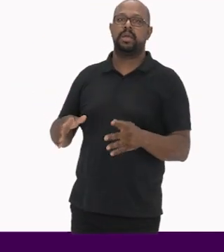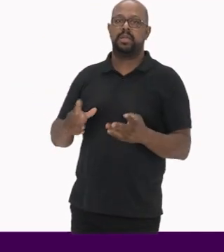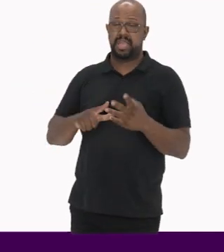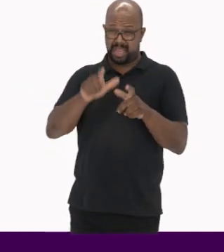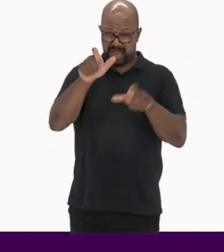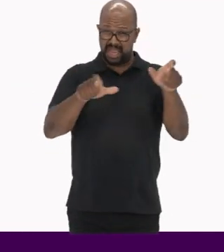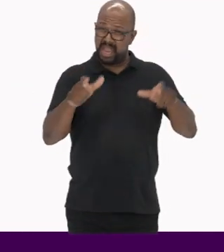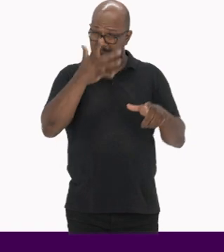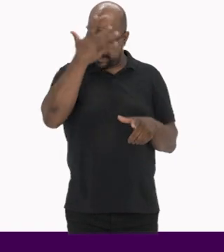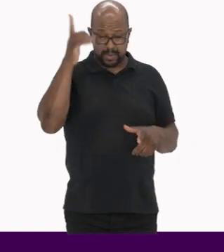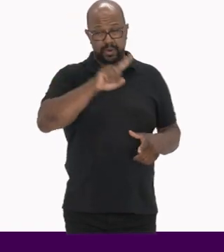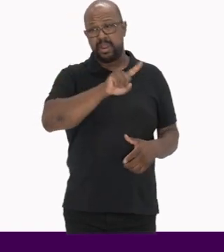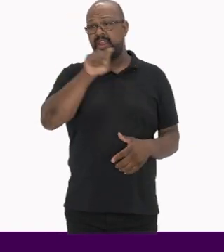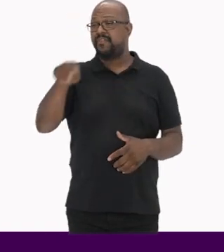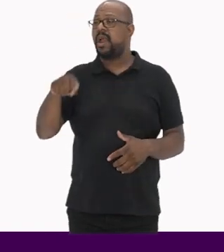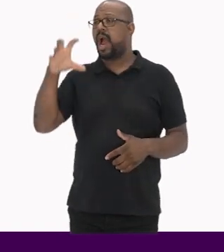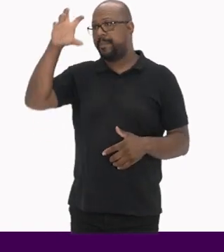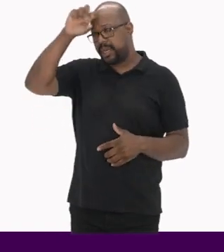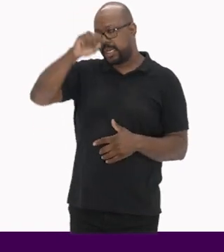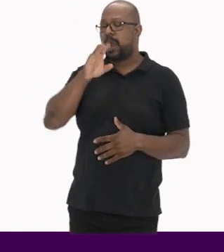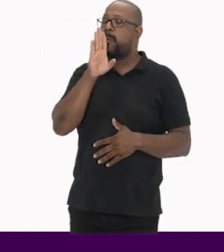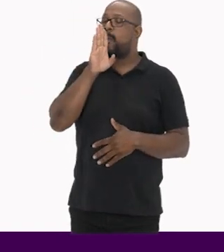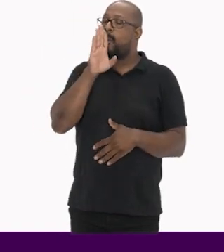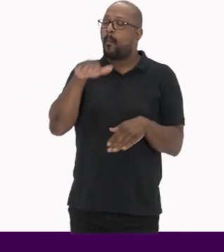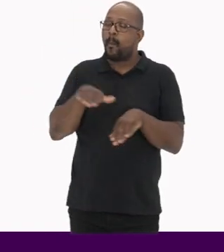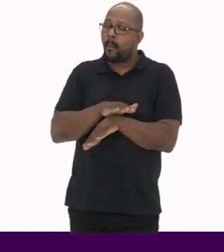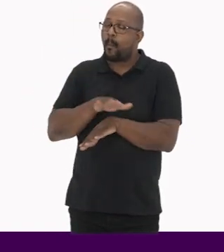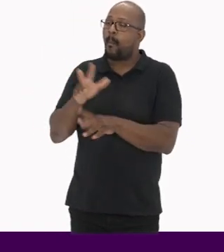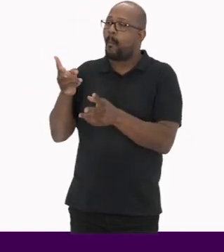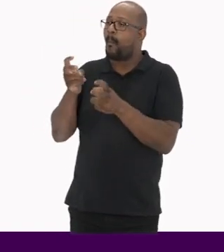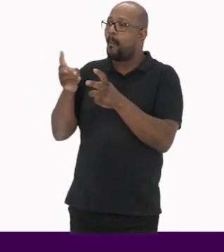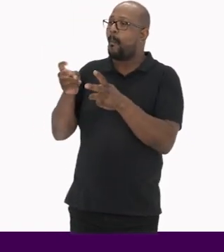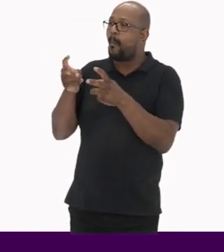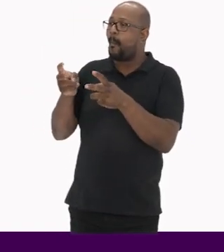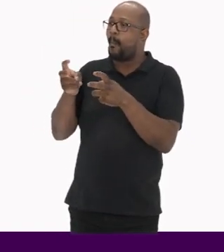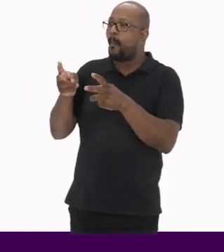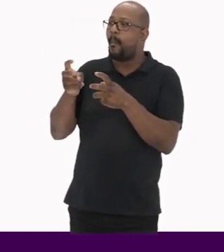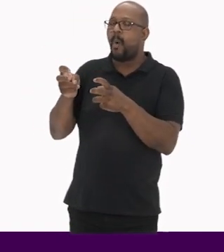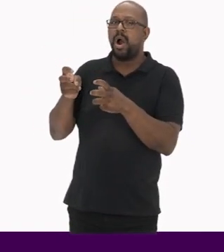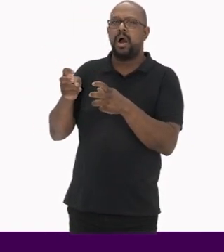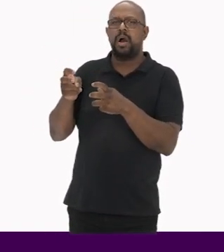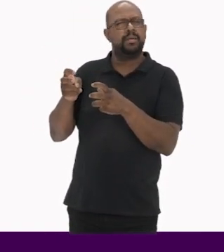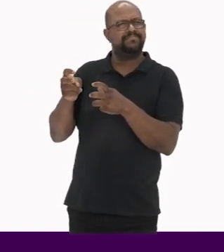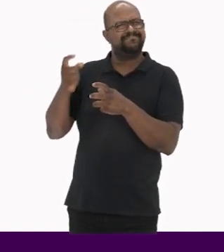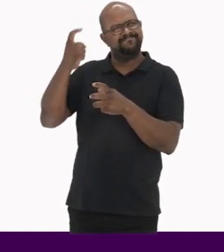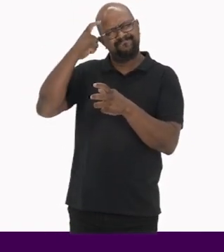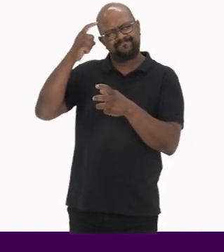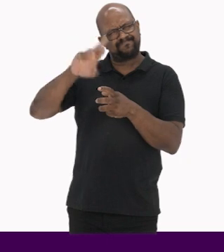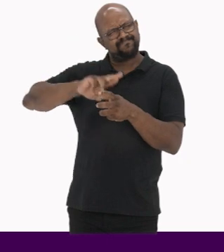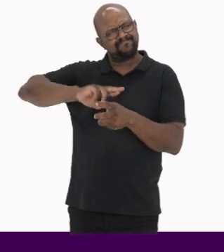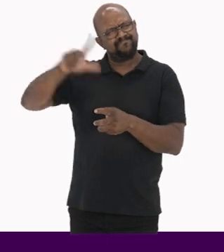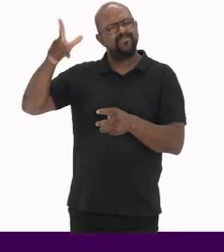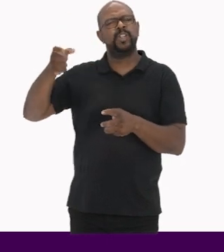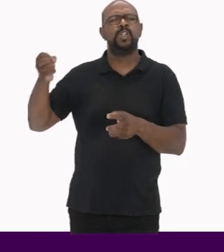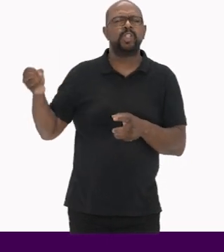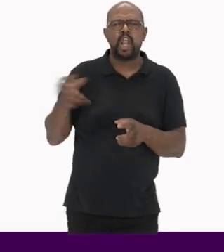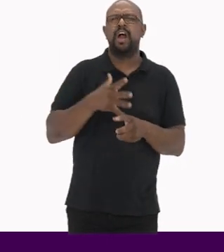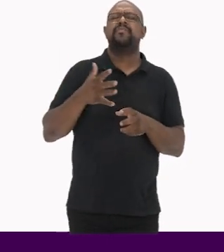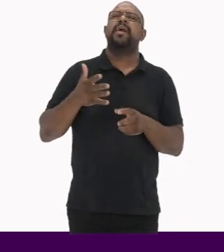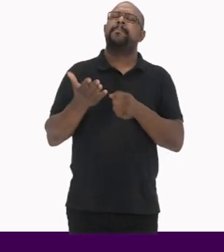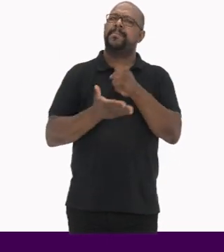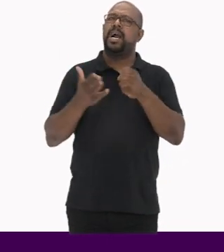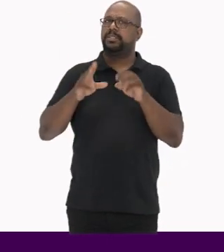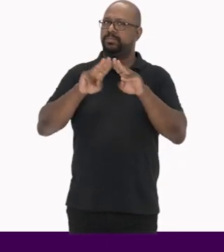E público, que veio aprender passivamente o que estava sendo exposto no museu Foi pensada uma nova base de ação